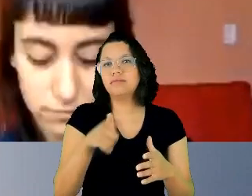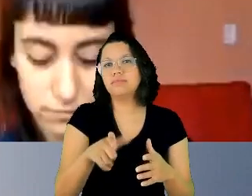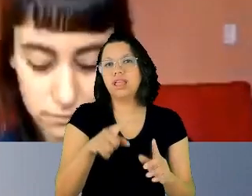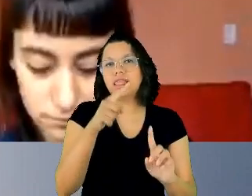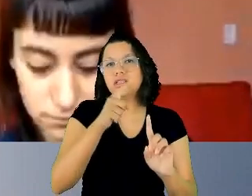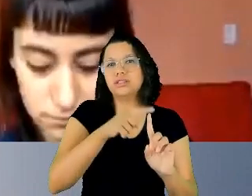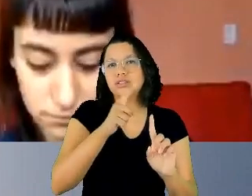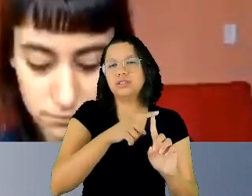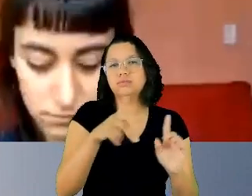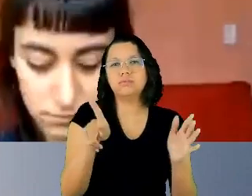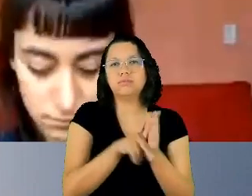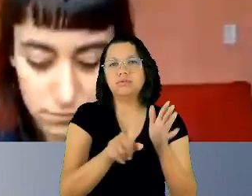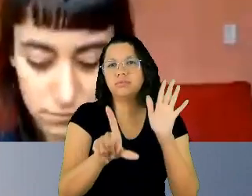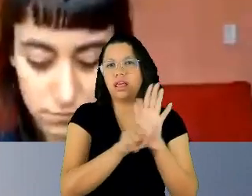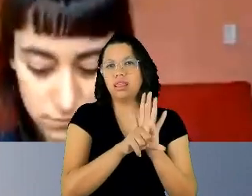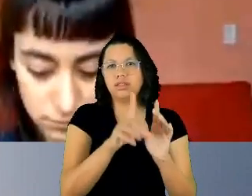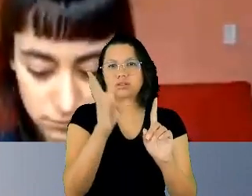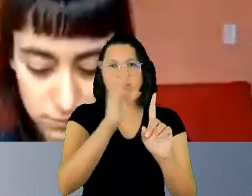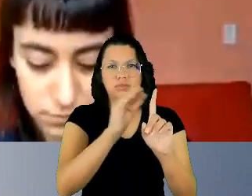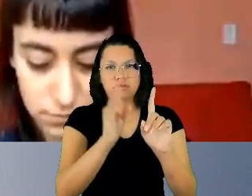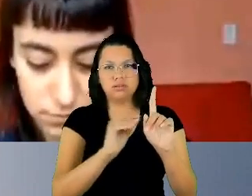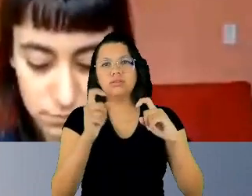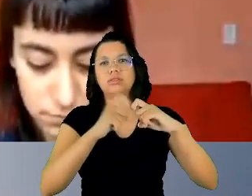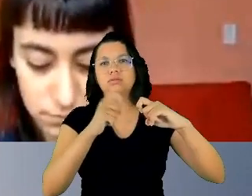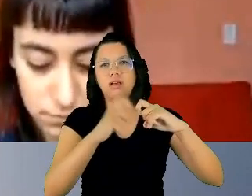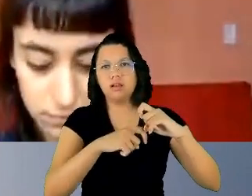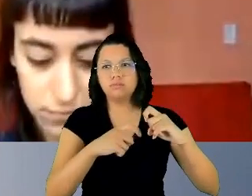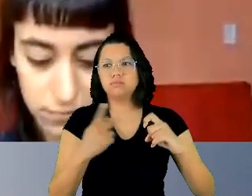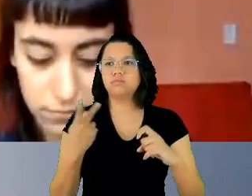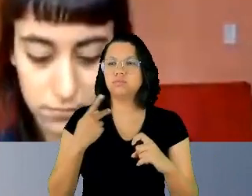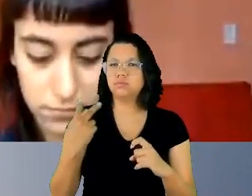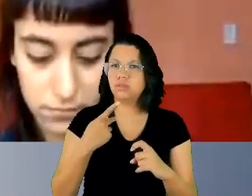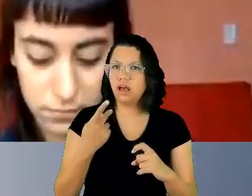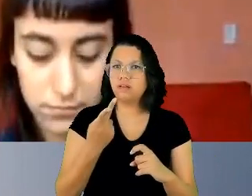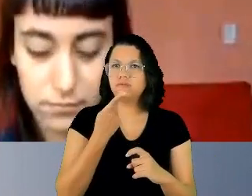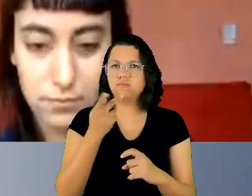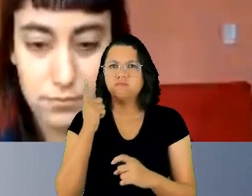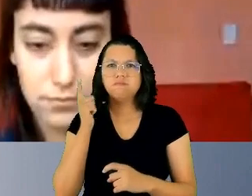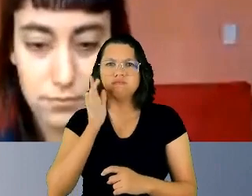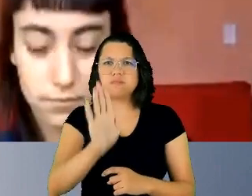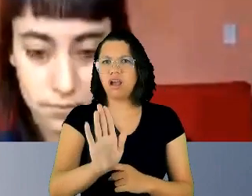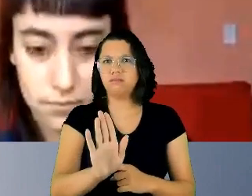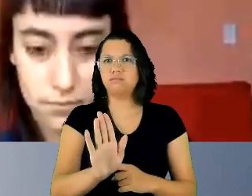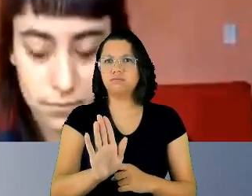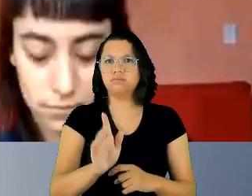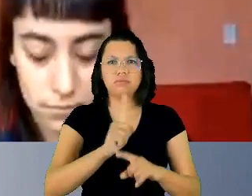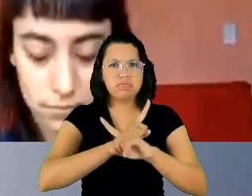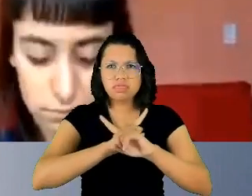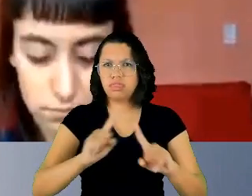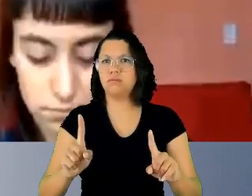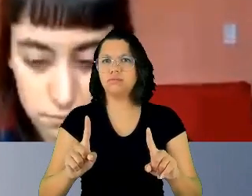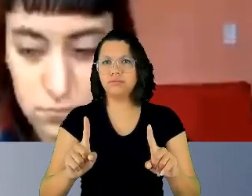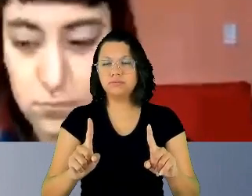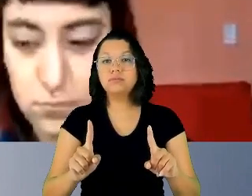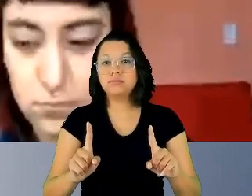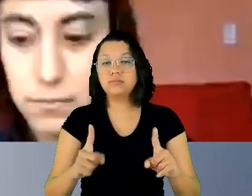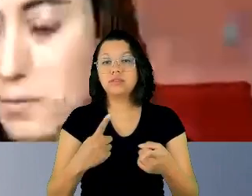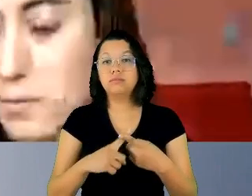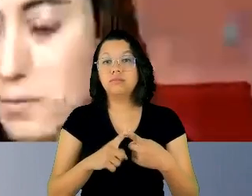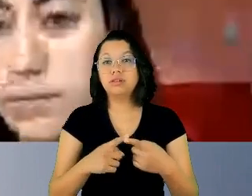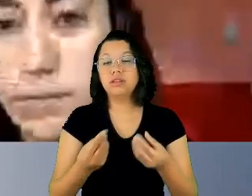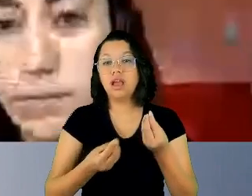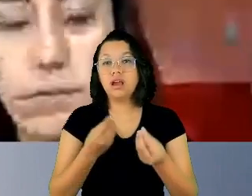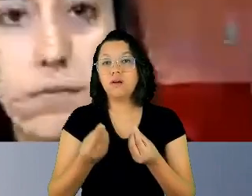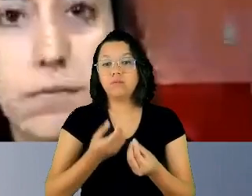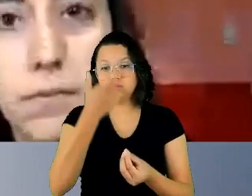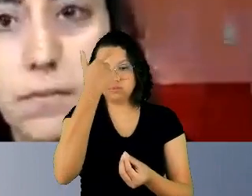termos da lei de importunação sexual, nós digamos o nosso não e o nosso basta, porque é a forma como cidadão que